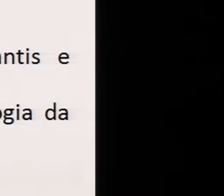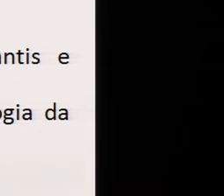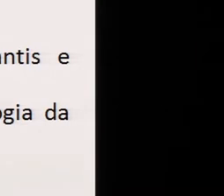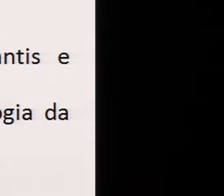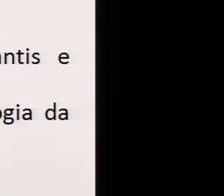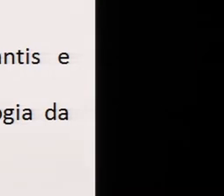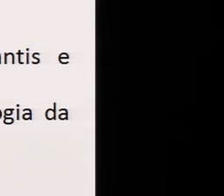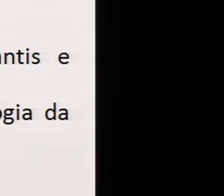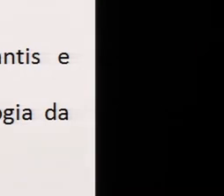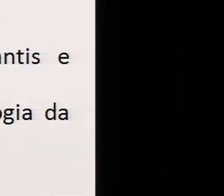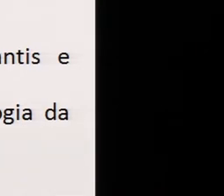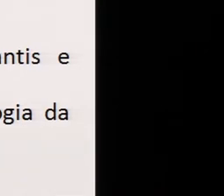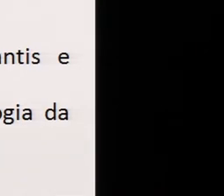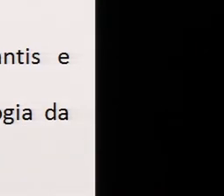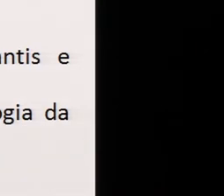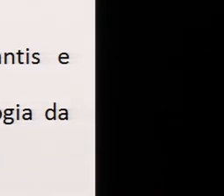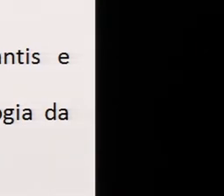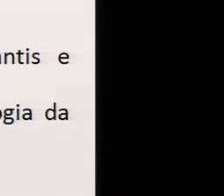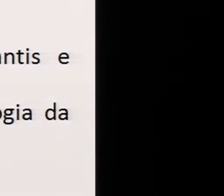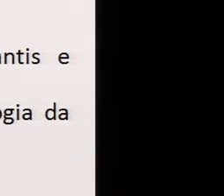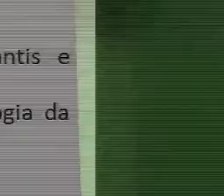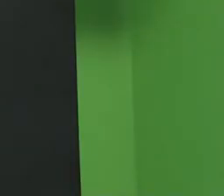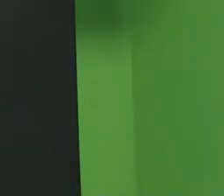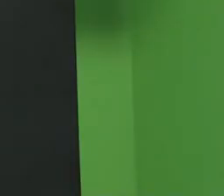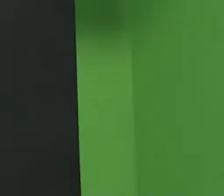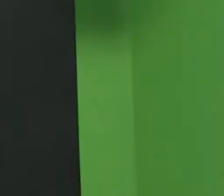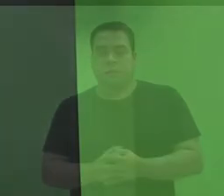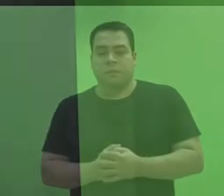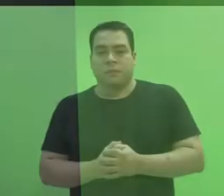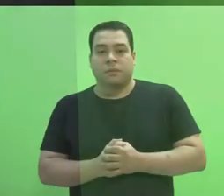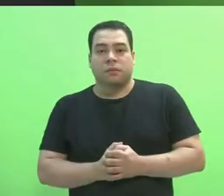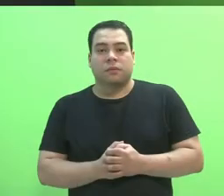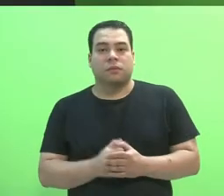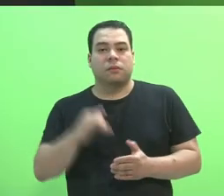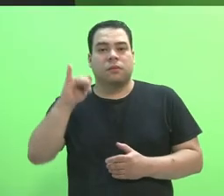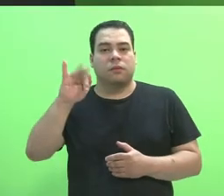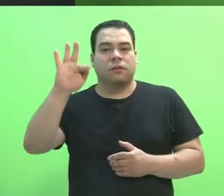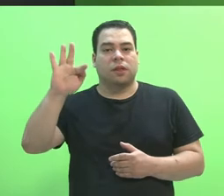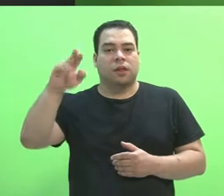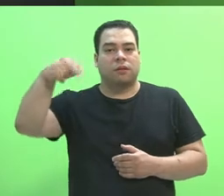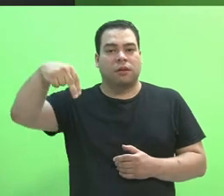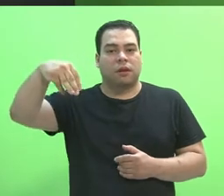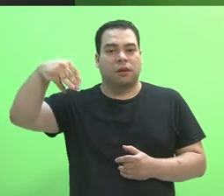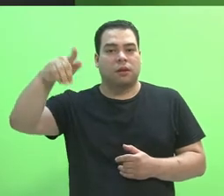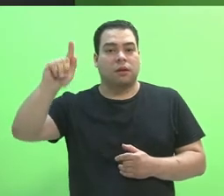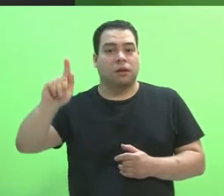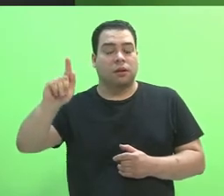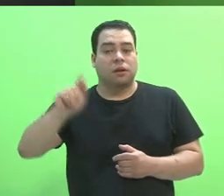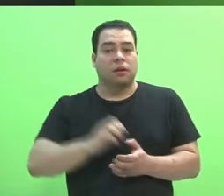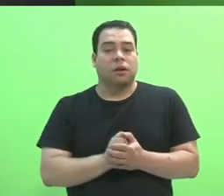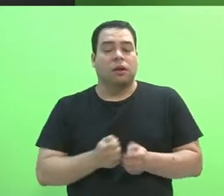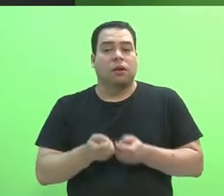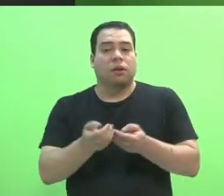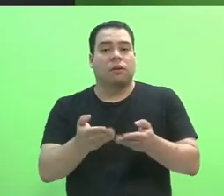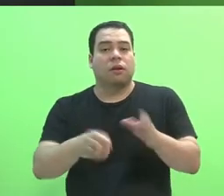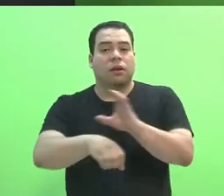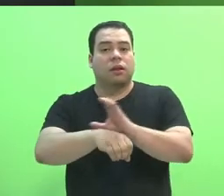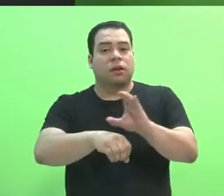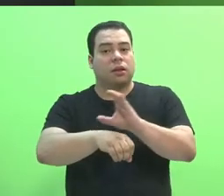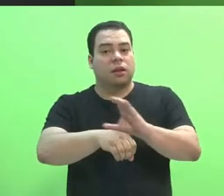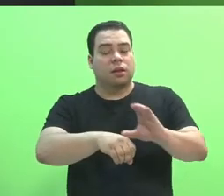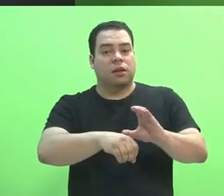Tecnologia da Informação, a CGTI. O IFNMG oferta cursos superiores de